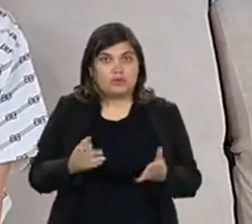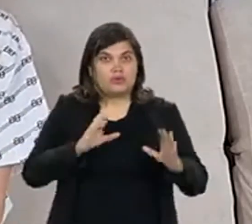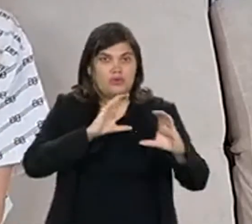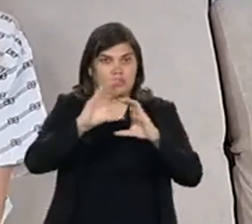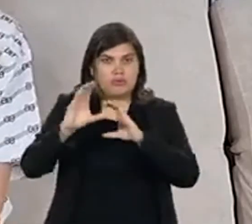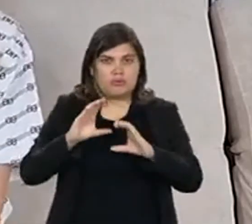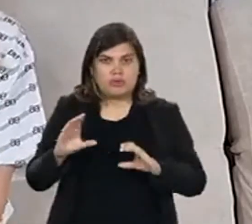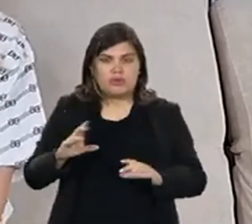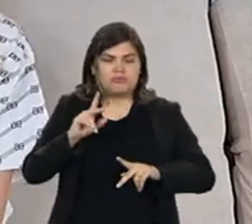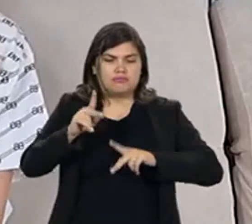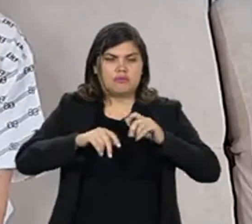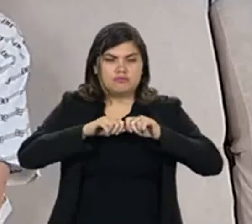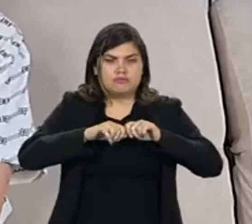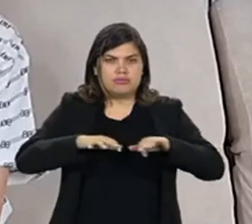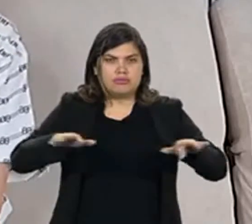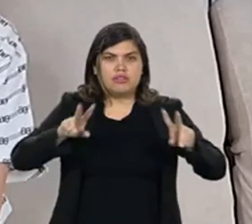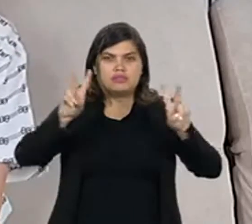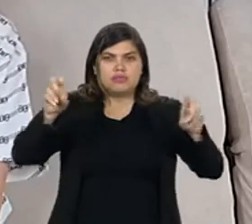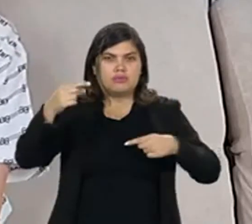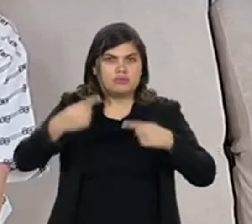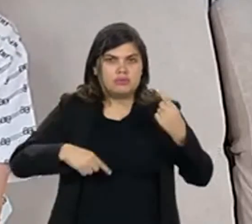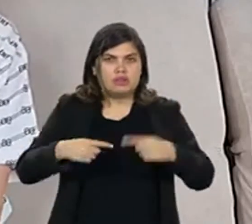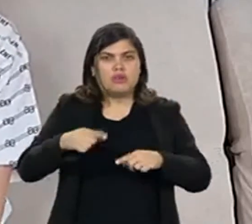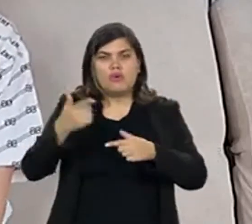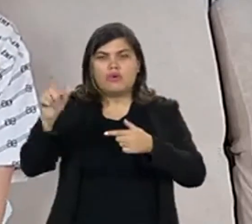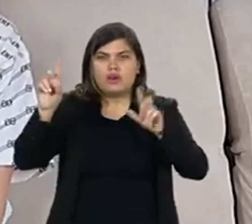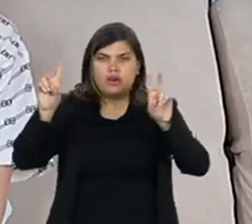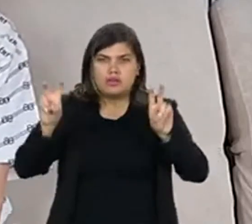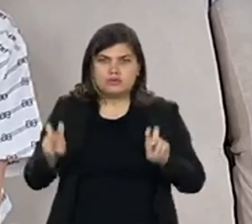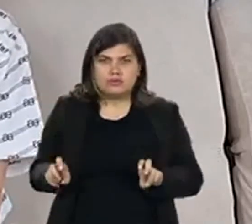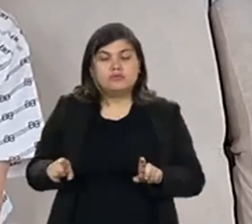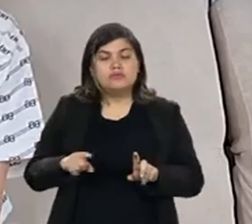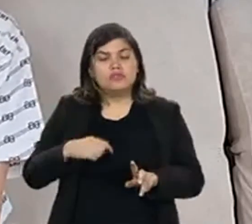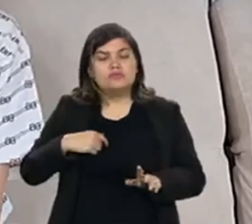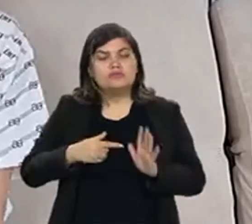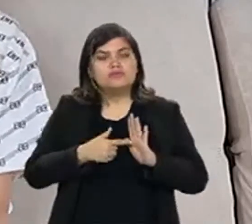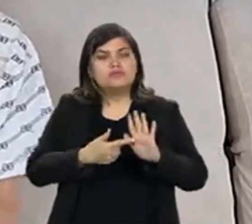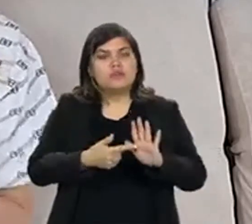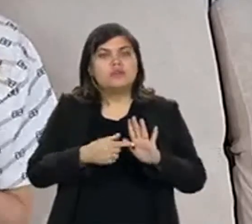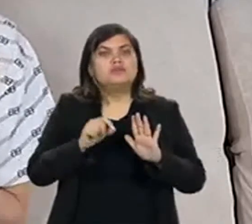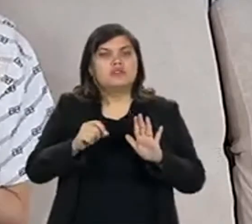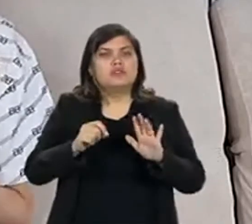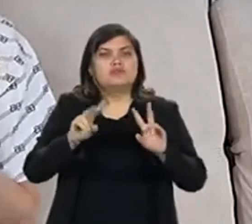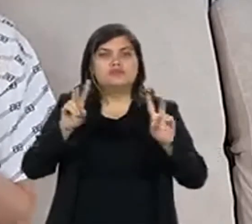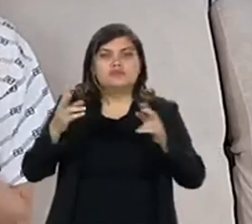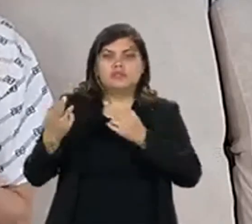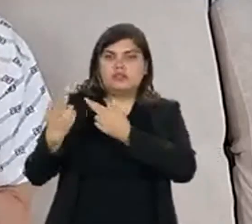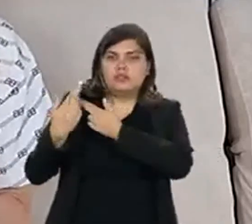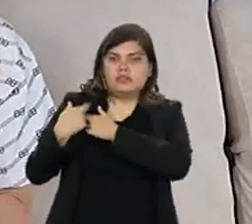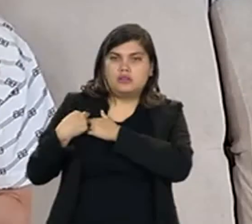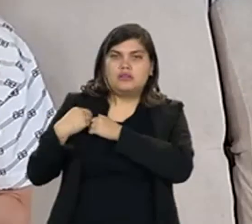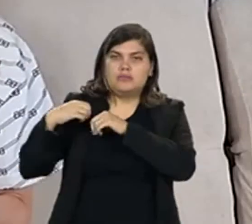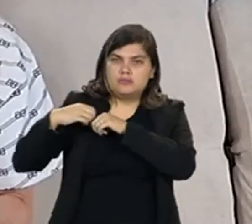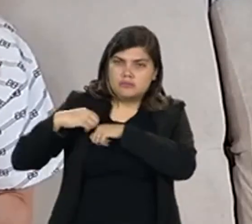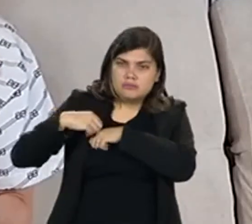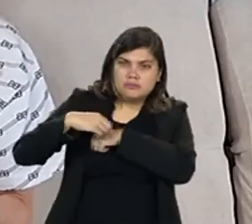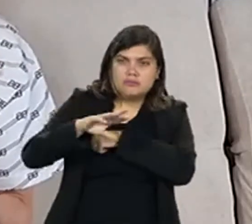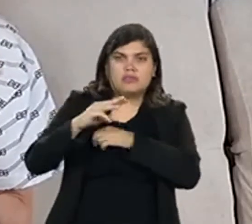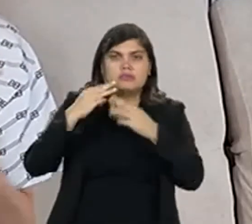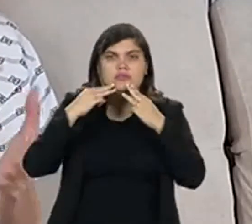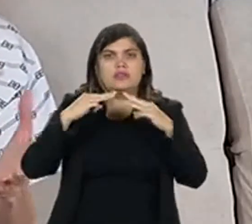neles. Hoje em dia, comunicando com um grande público sobre política e outros assuntos, eu faço questão de informar com qualidade e